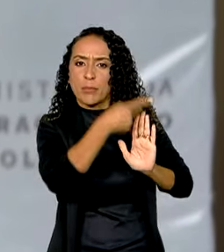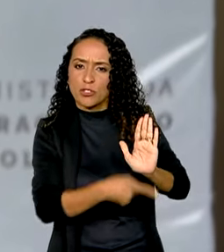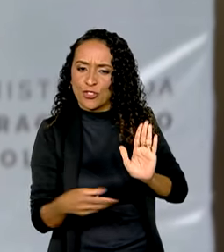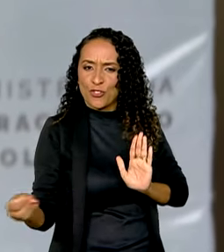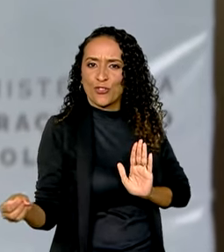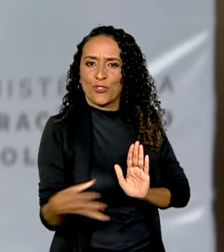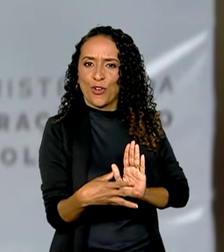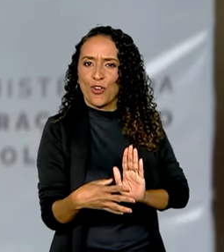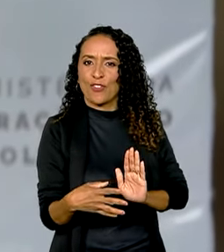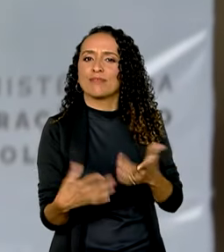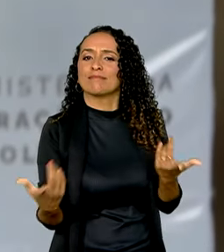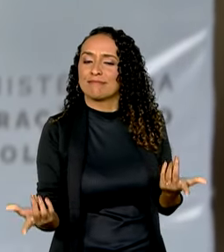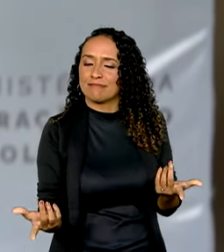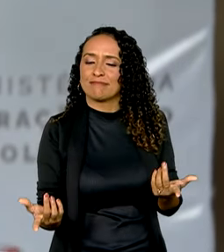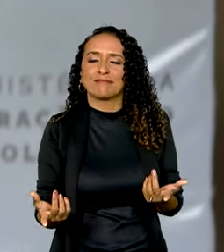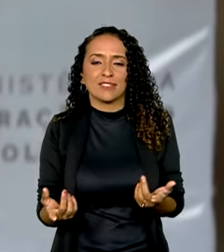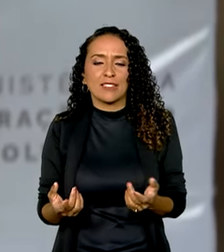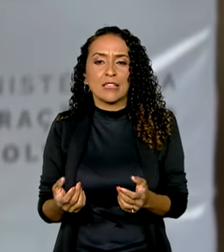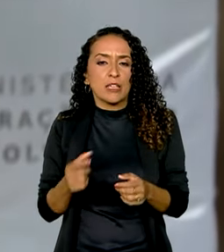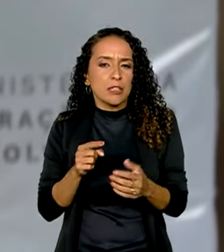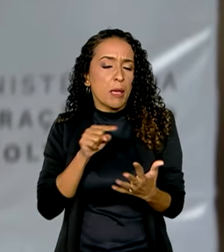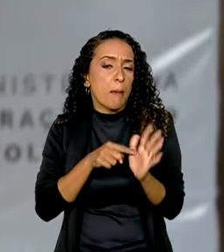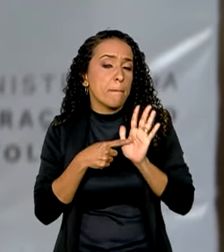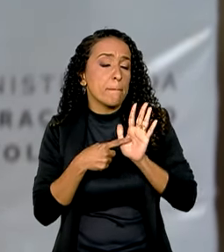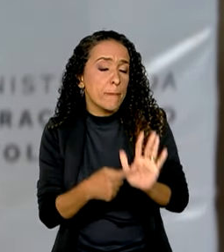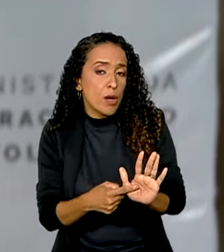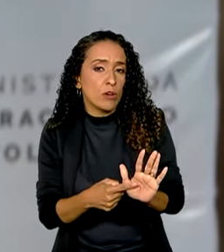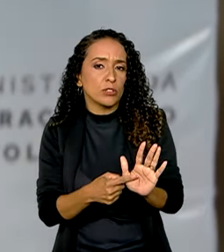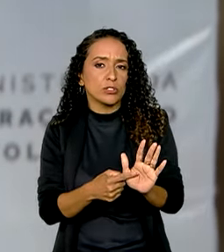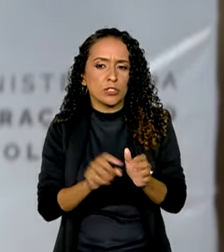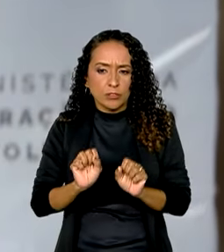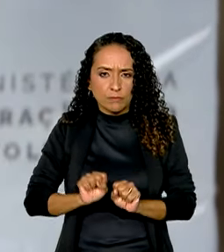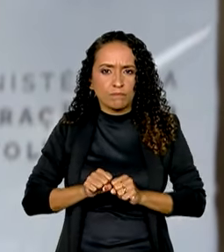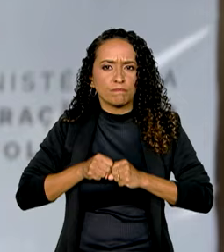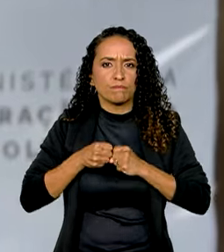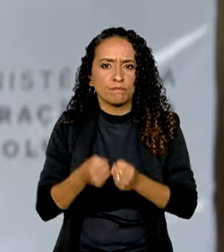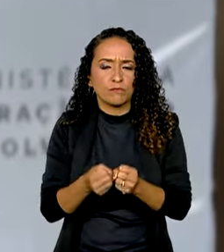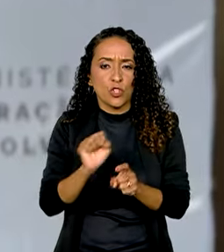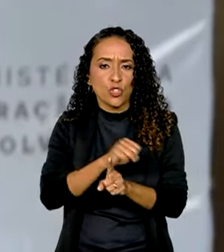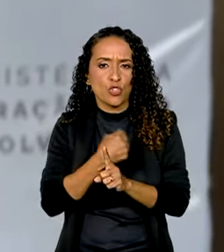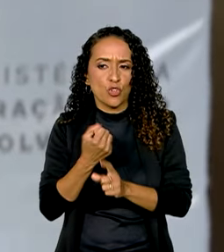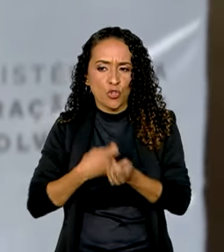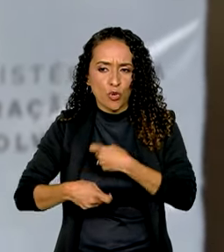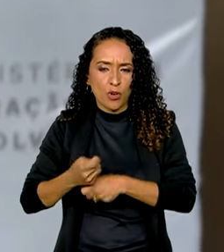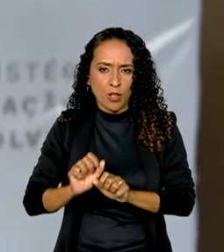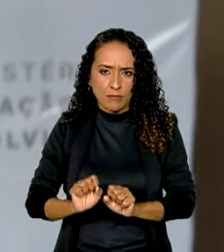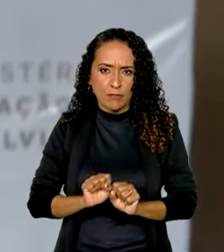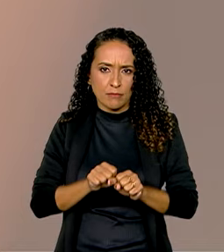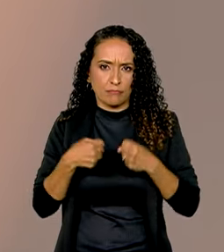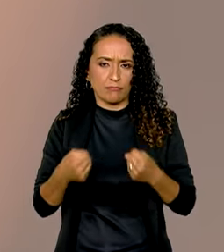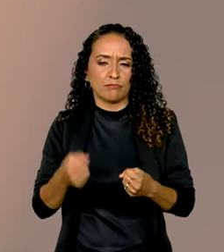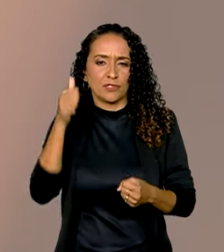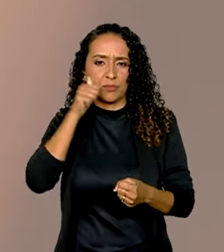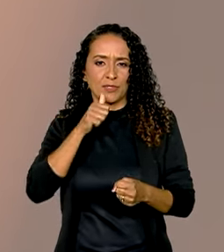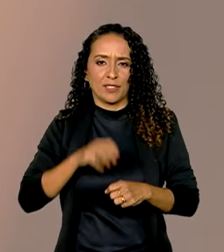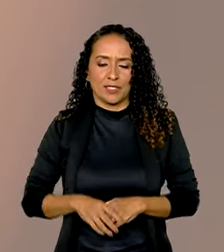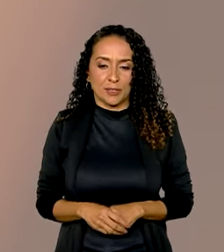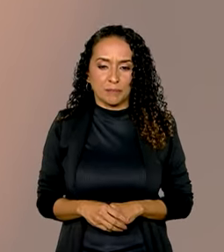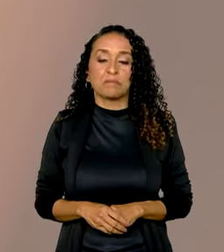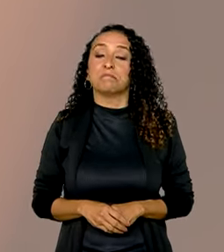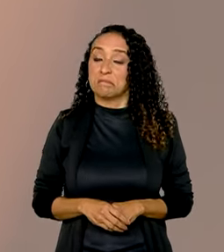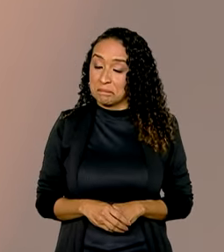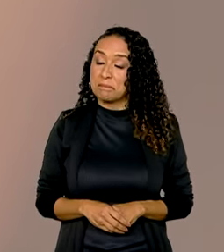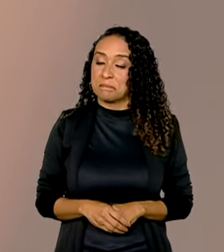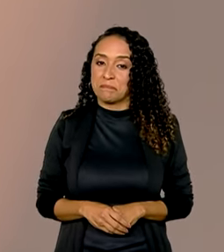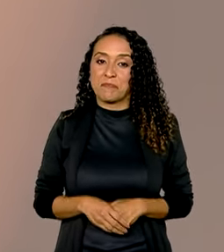inovadores, que apontem para o fortalecimento socioeconômico e empoderamento das mulheres. Muito